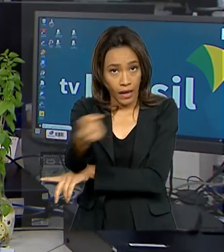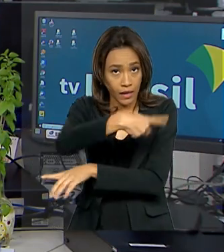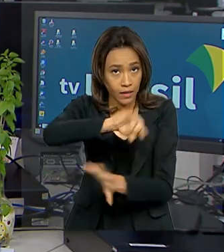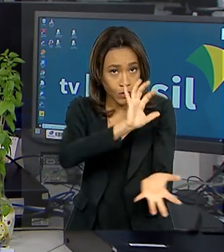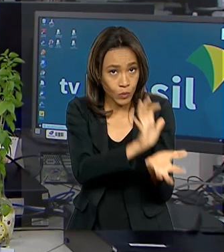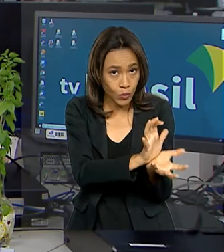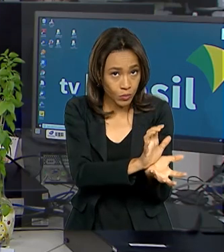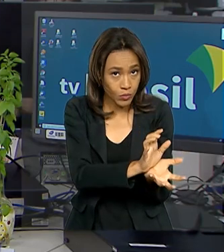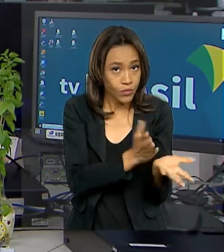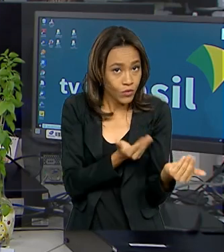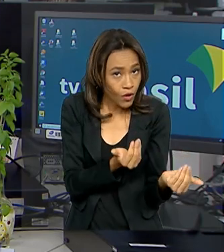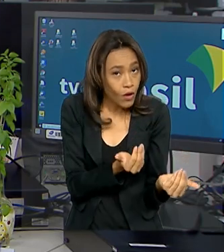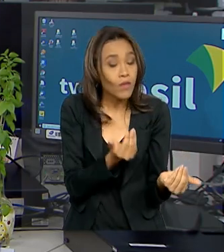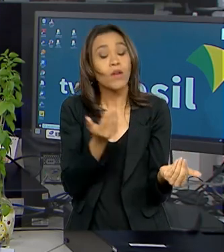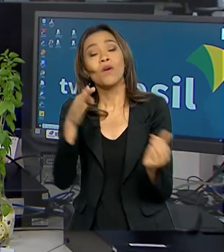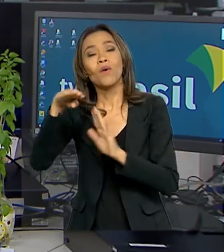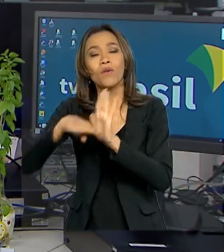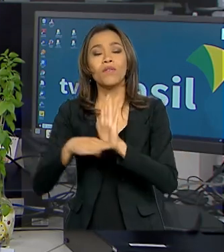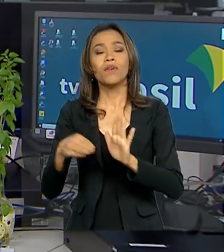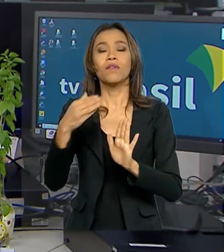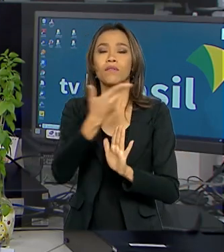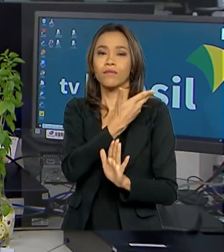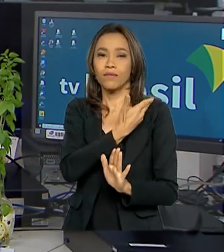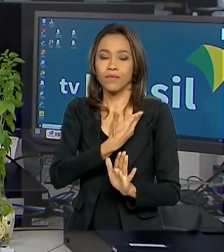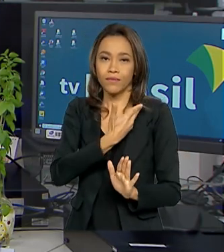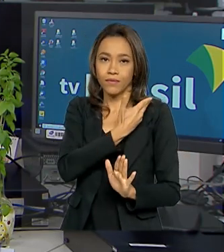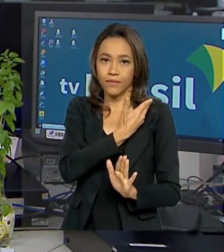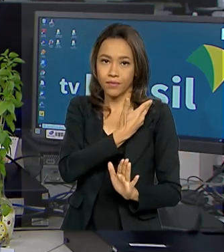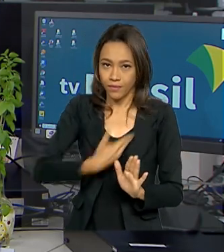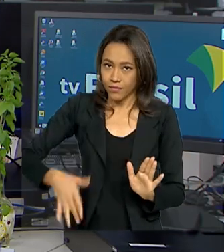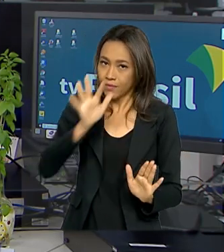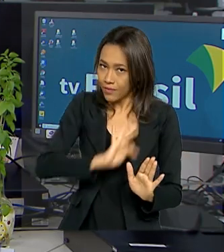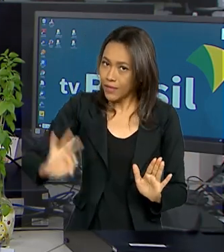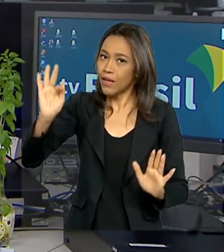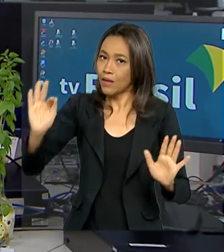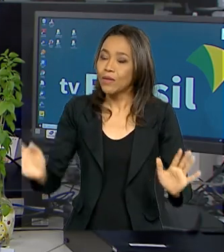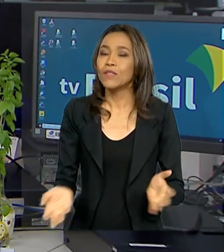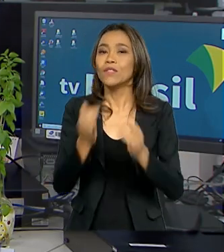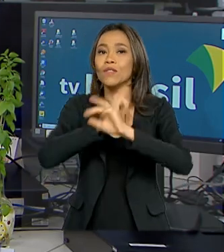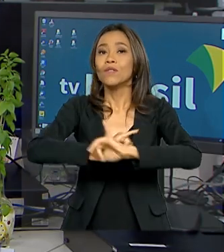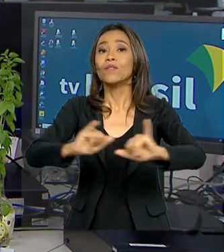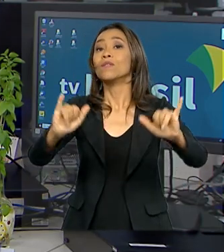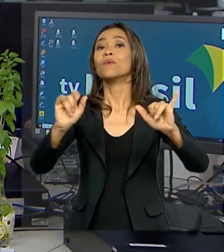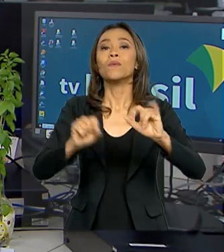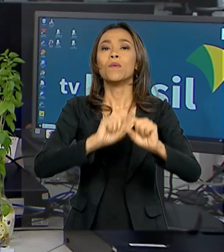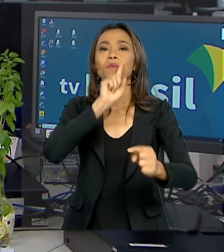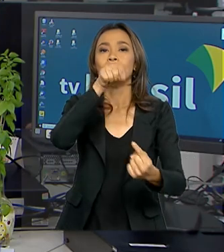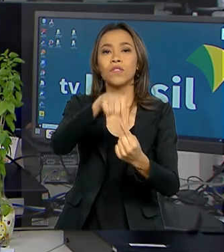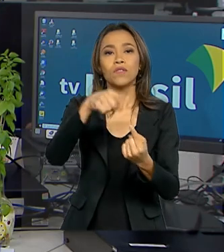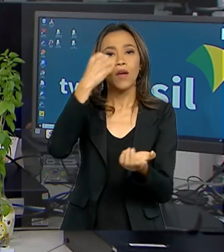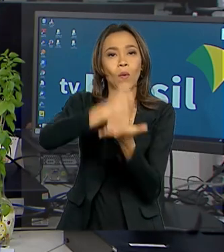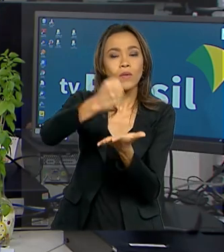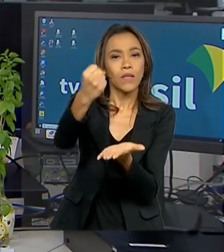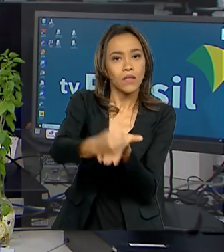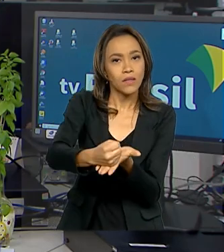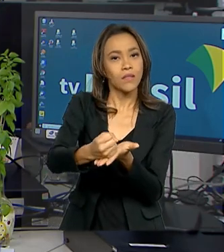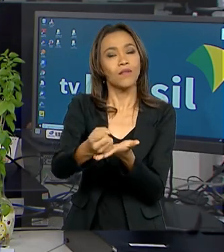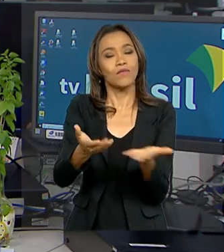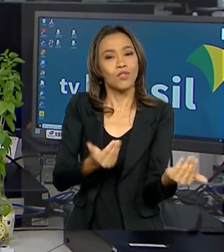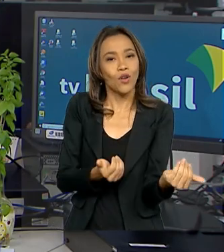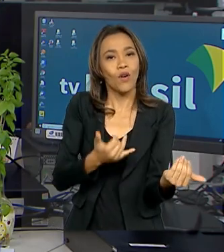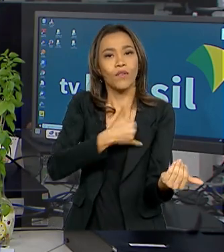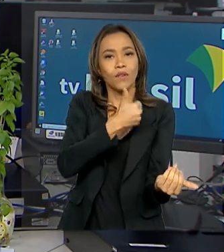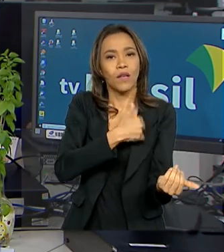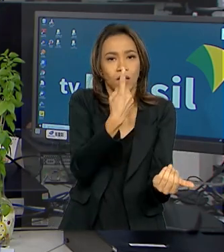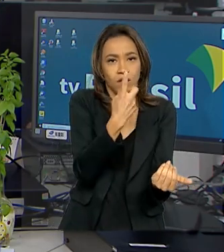o governo federal lançou o programa Verde Amarelo. Uma das prioridades é o incentivo à contratação de jovens de 18 a